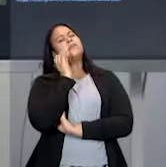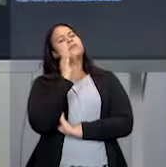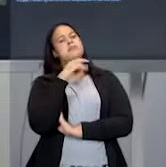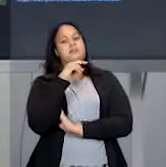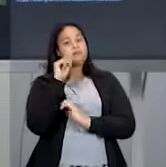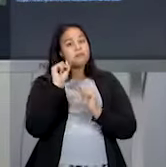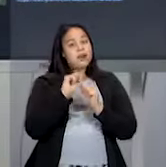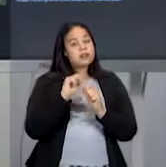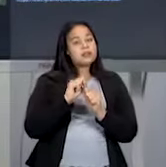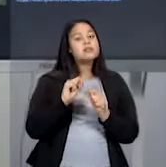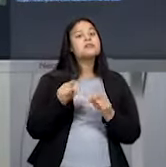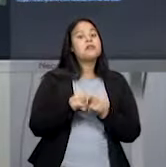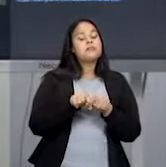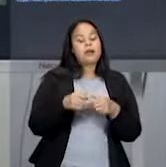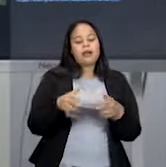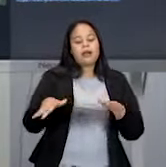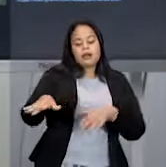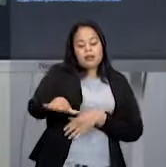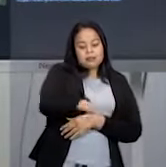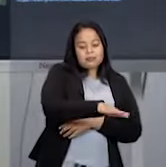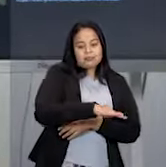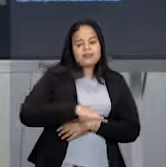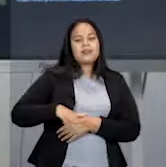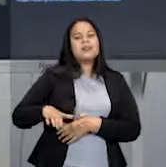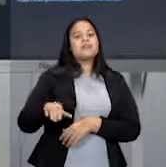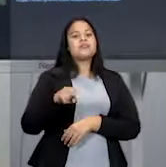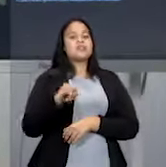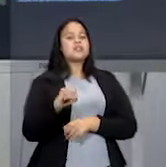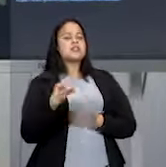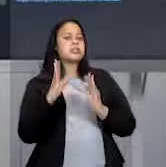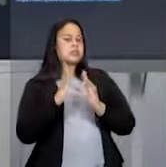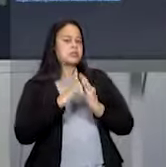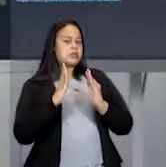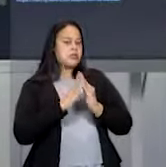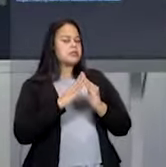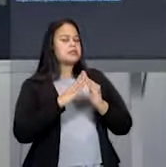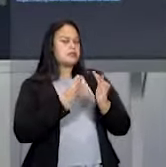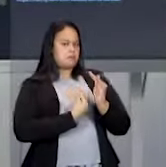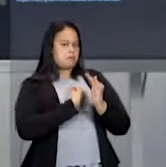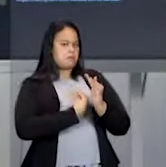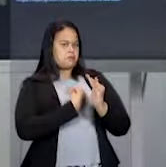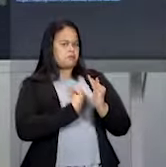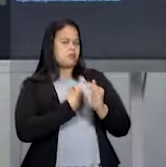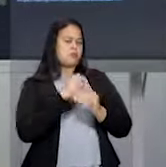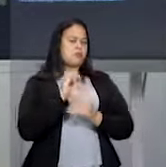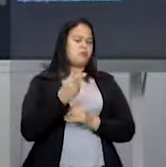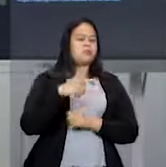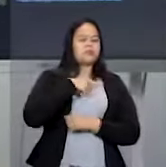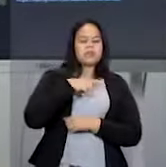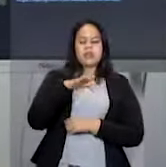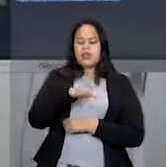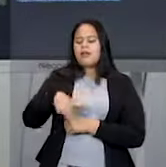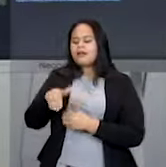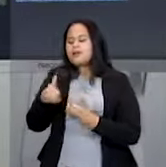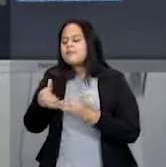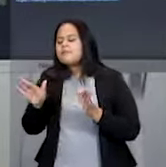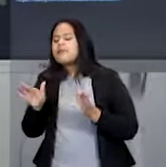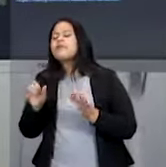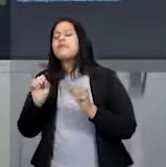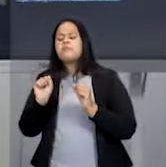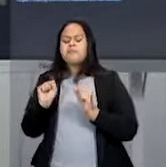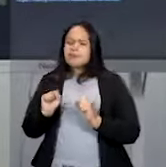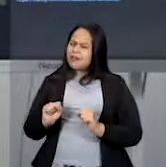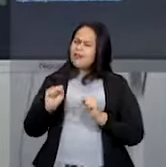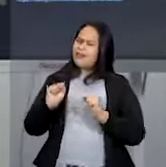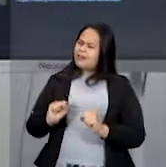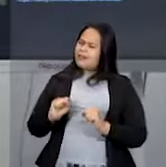fazer aí no ambiente aberto. Se você morar, por exemplo, em casa, ou se você tiver uma área aberta, você